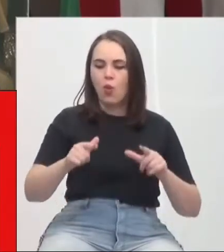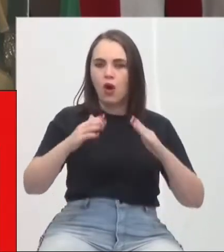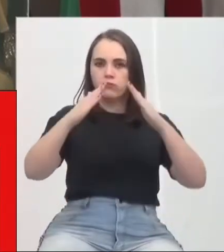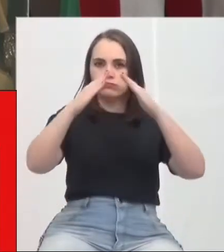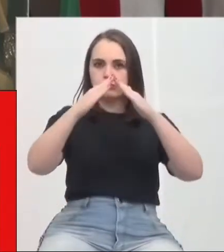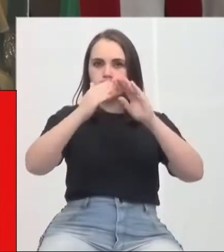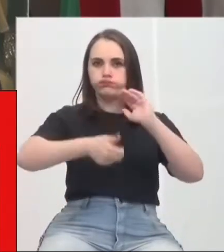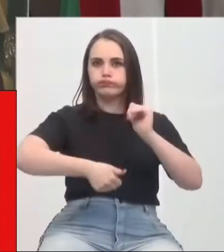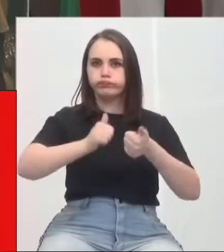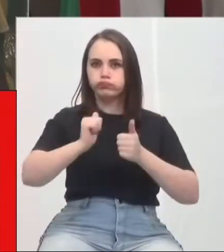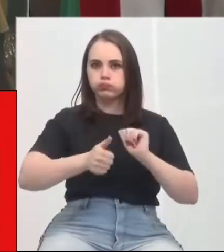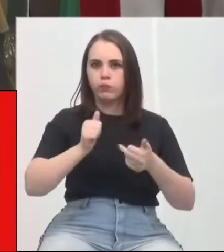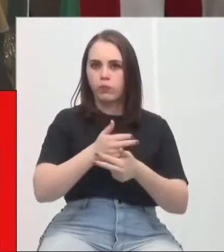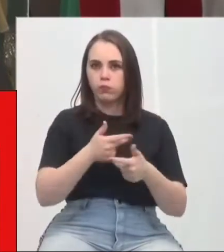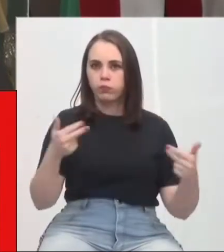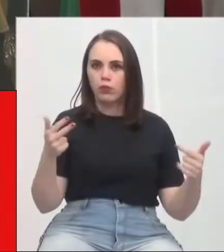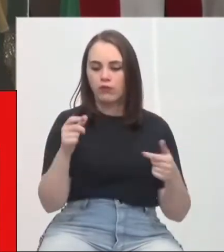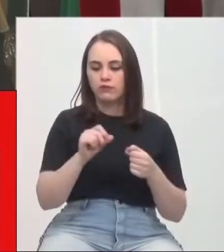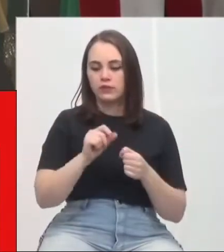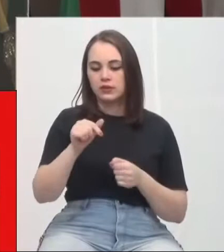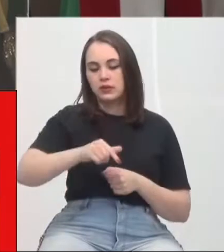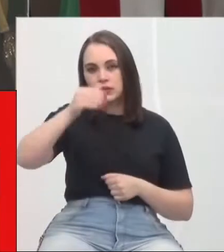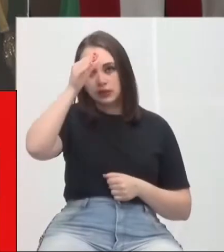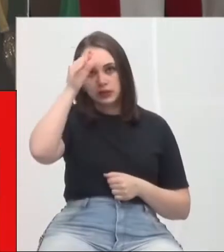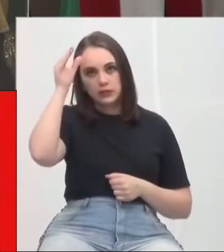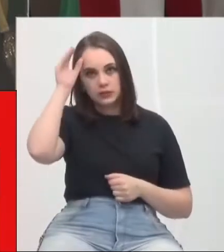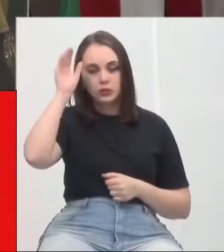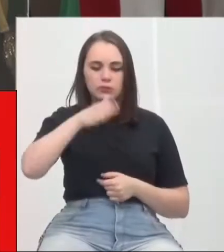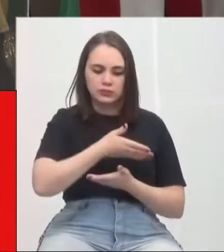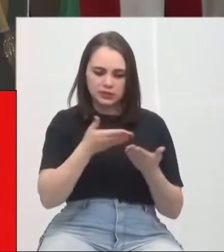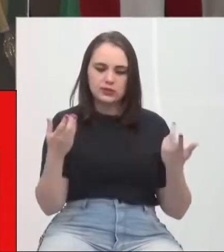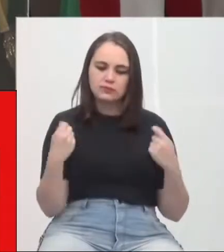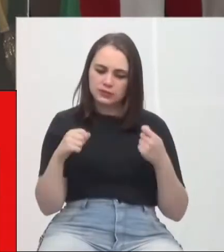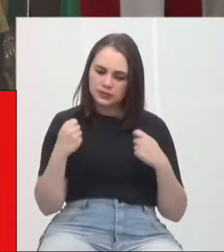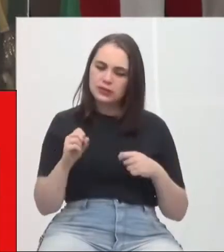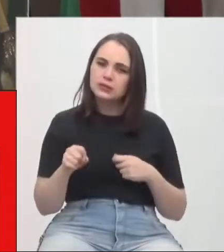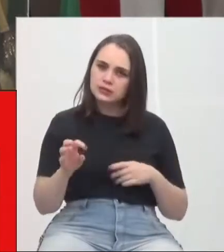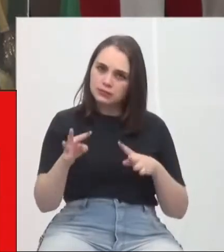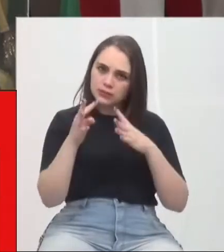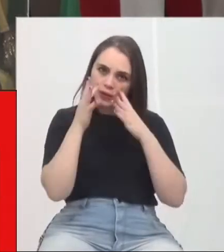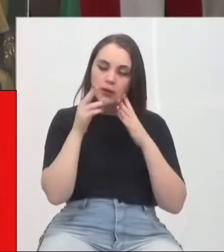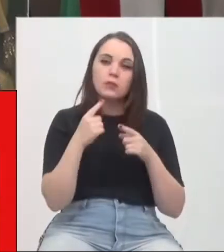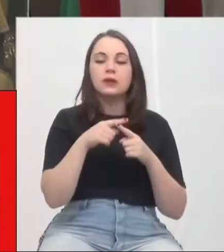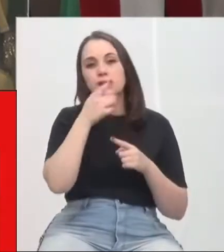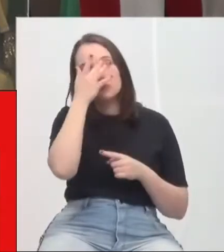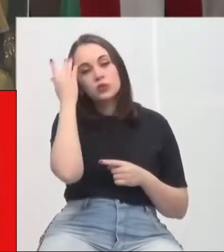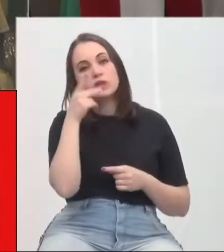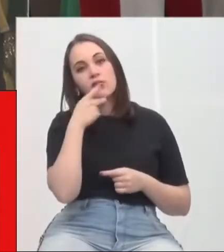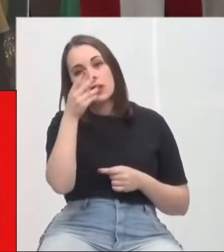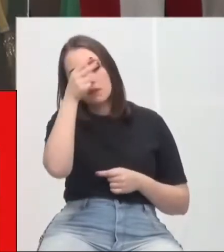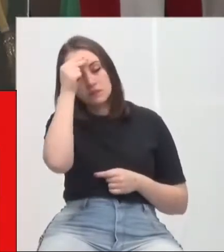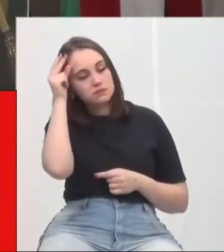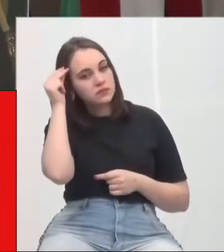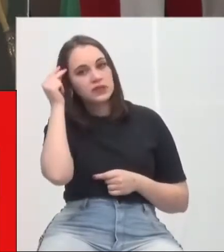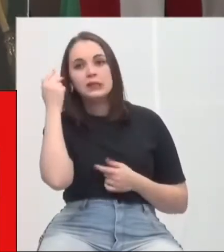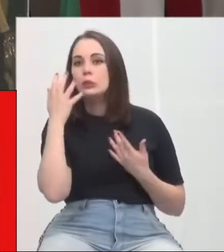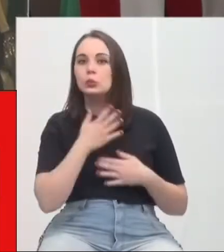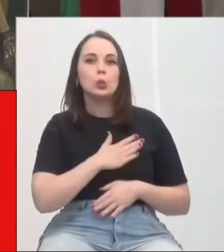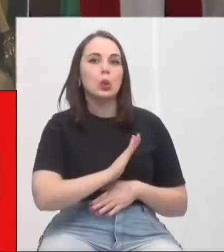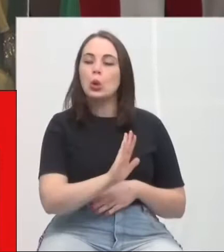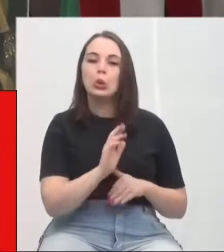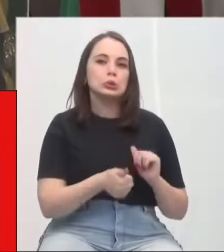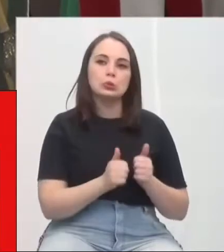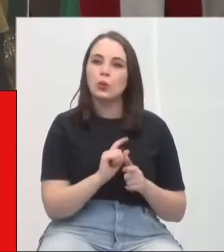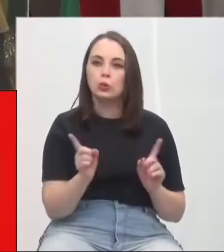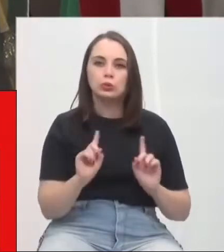poliesportivas feitos no município de Criciúma. Isso vale sim ser destacado. Porque tem gente que diz que o prefeito não gosta de esporte, o prefeito gosta muito de esporte, como